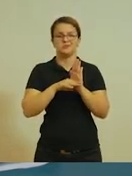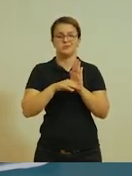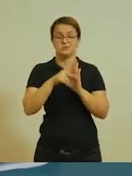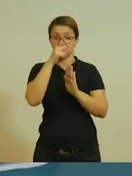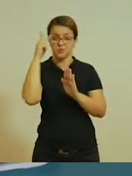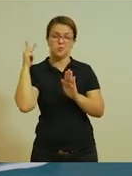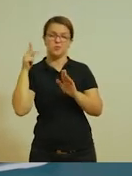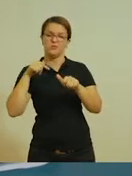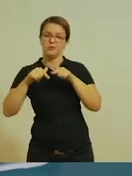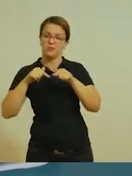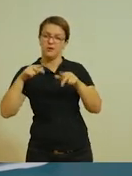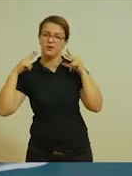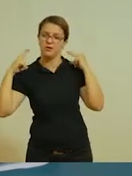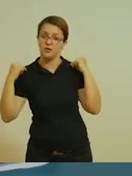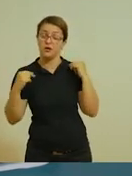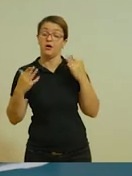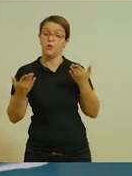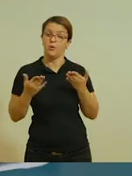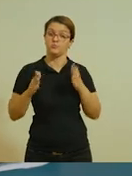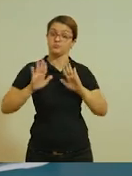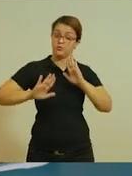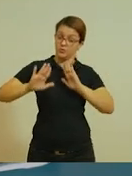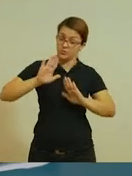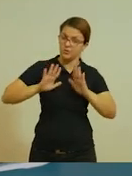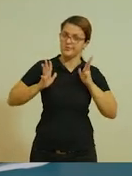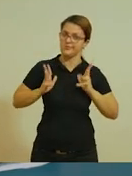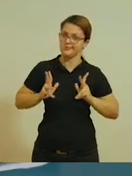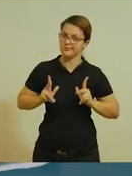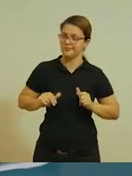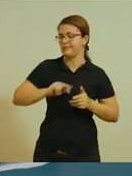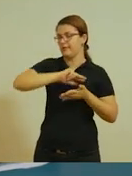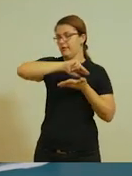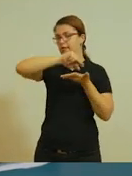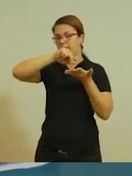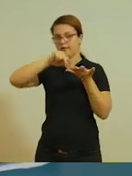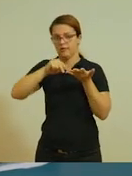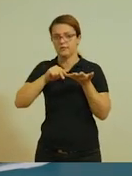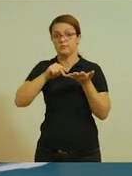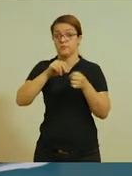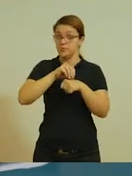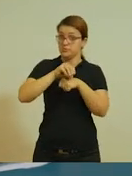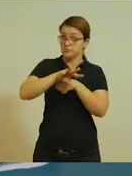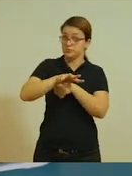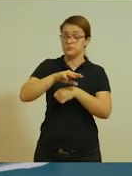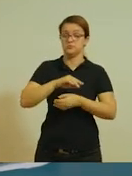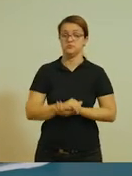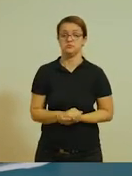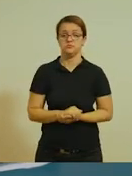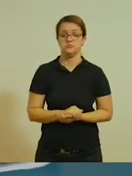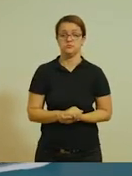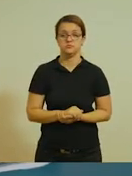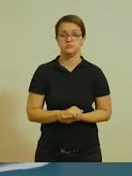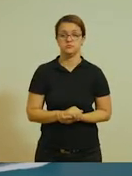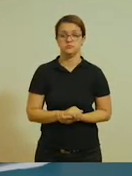chegada desse vírus, né? Tem que tomar mais cuidado com a higiene, etc. Então, fica uma dica para vocês.